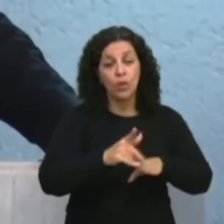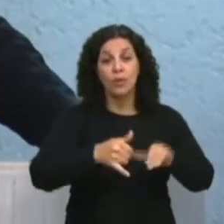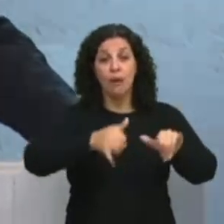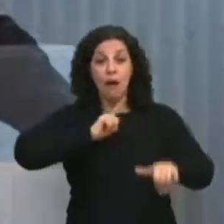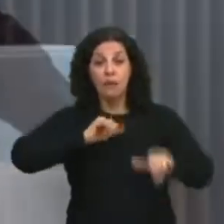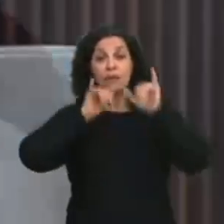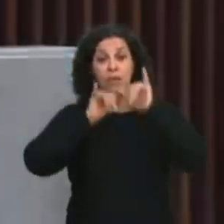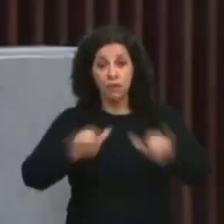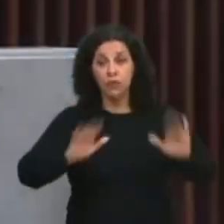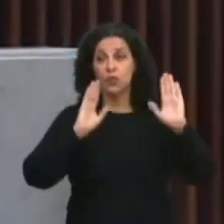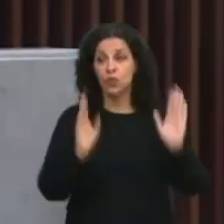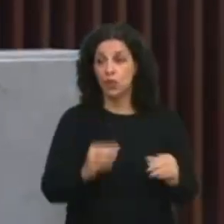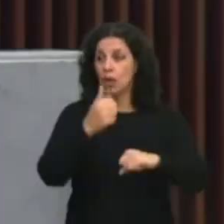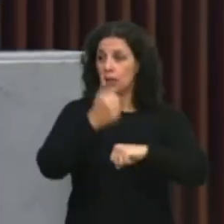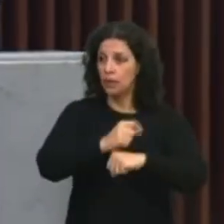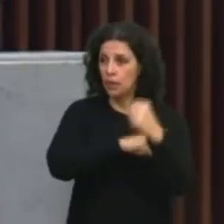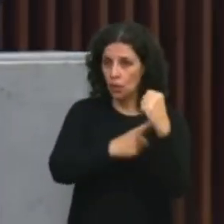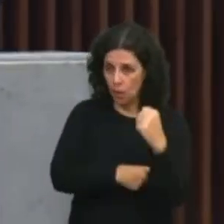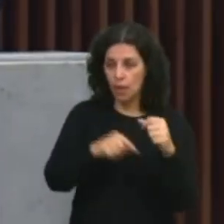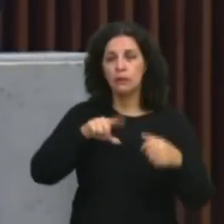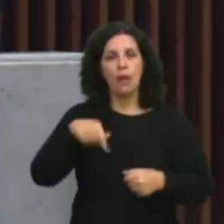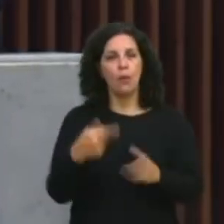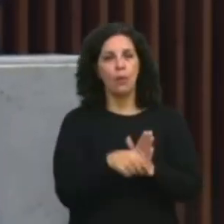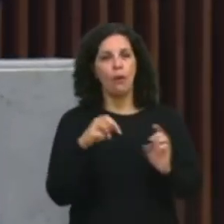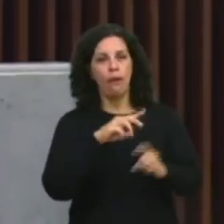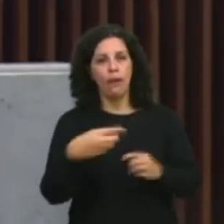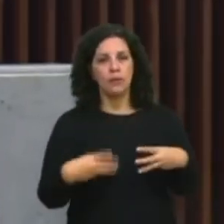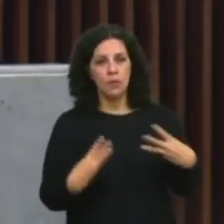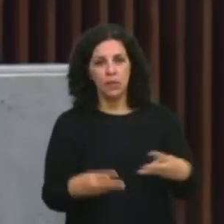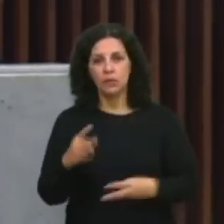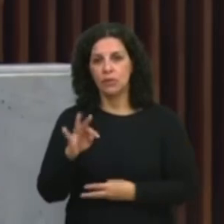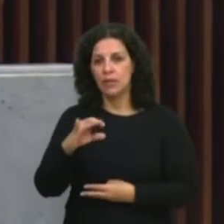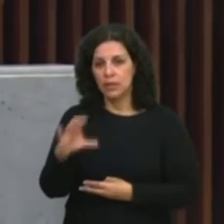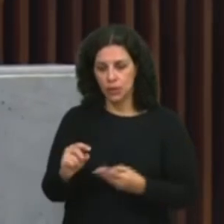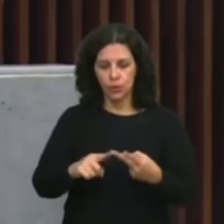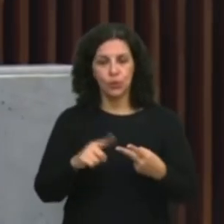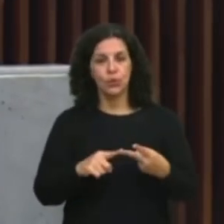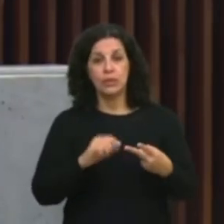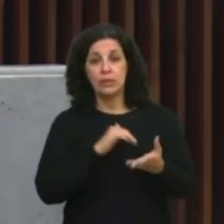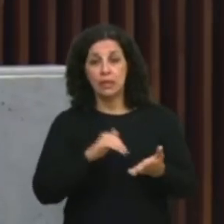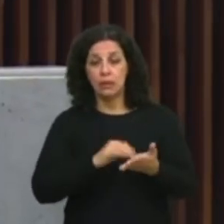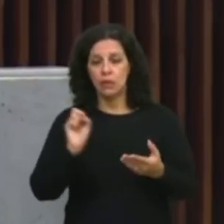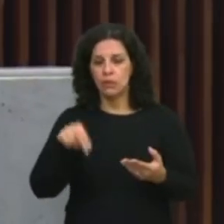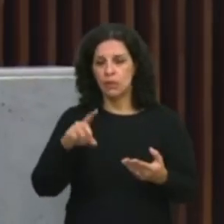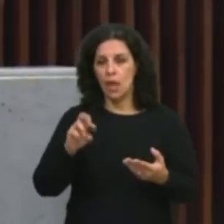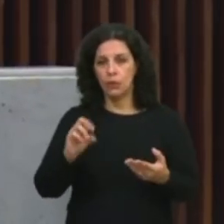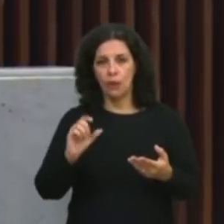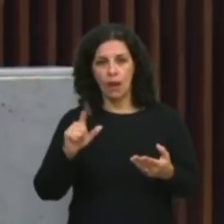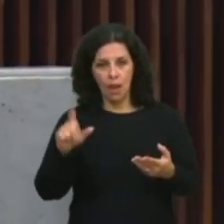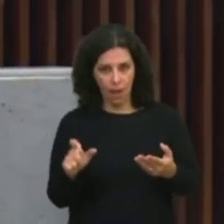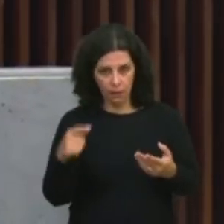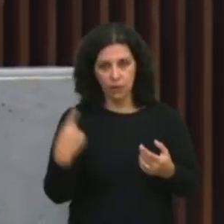anunciado pelas autoridades, seja pelo ex-ministro Tarsis de Freitas, seja pelo secretário da